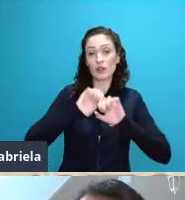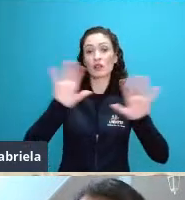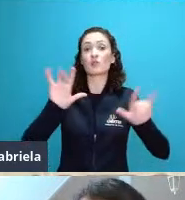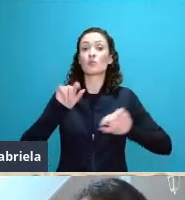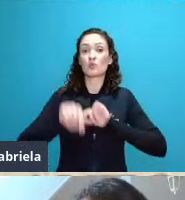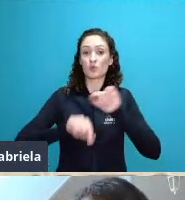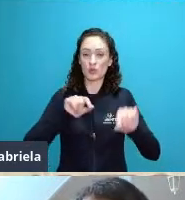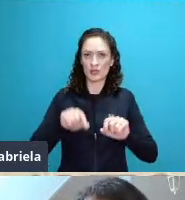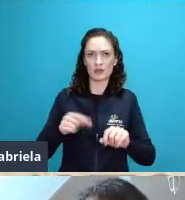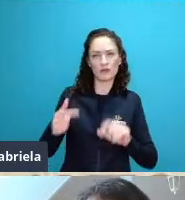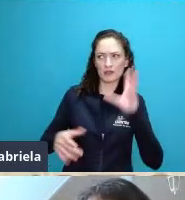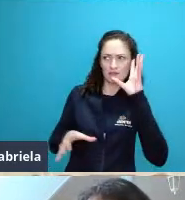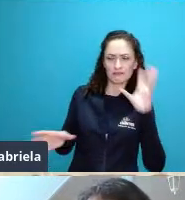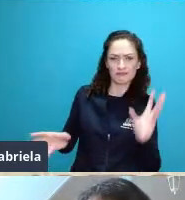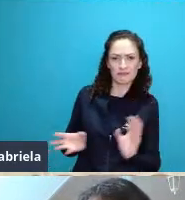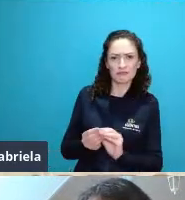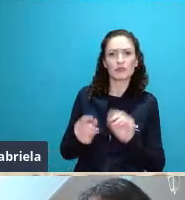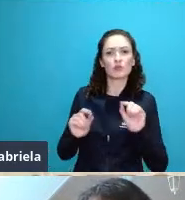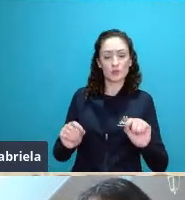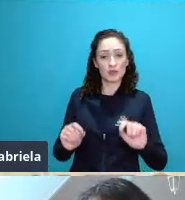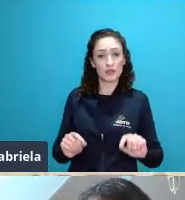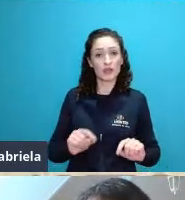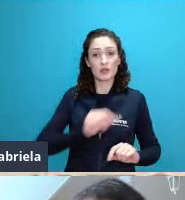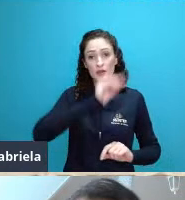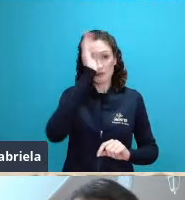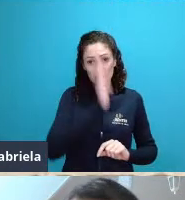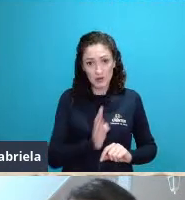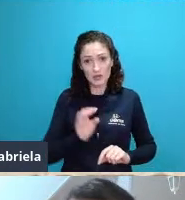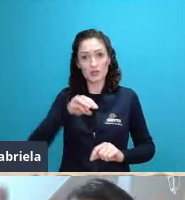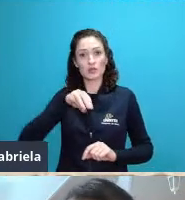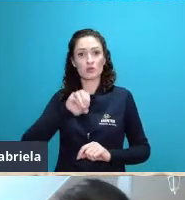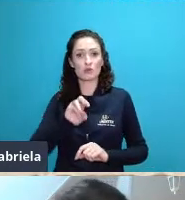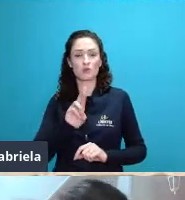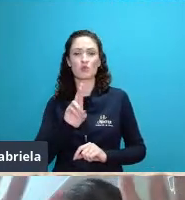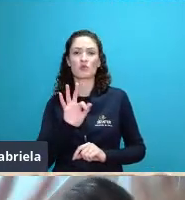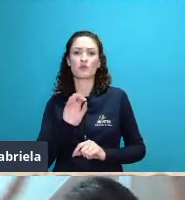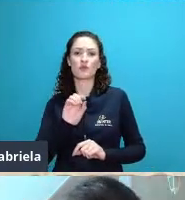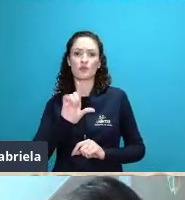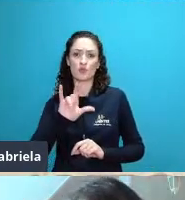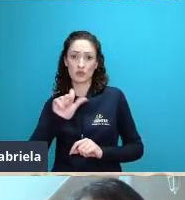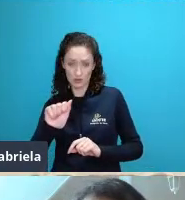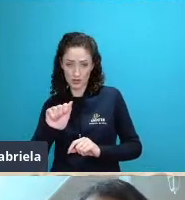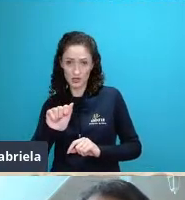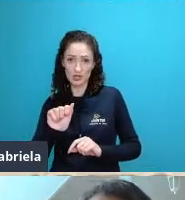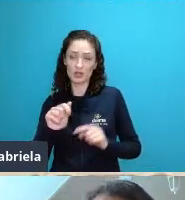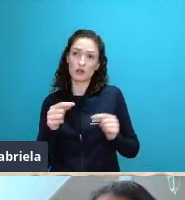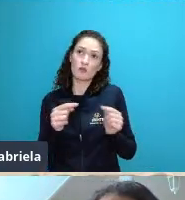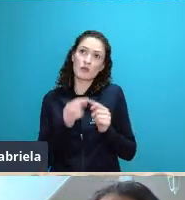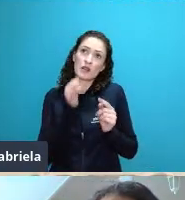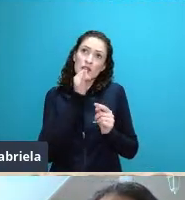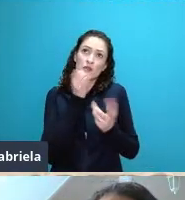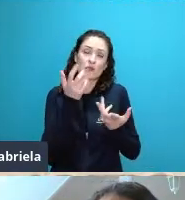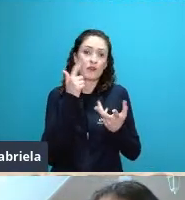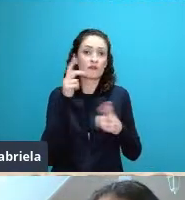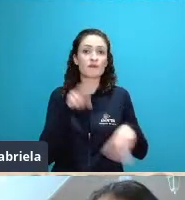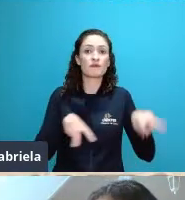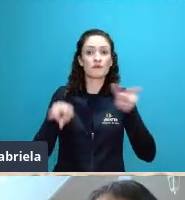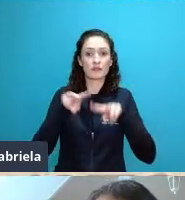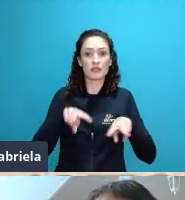filogênese da geomorfologia brasileira e de modo geral a nossa visão da geomorfologia